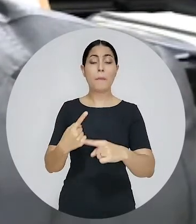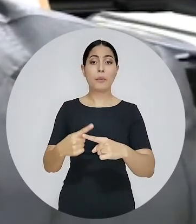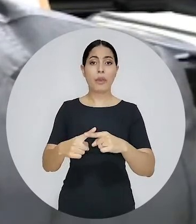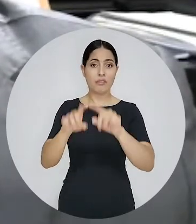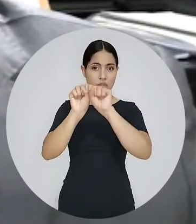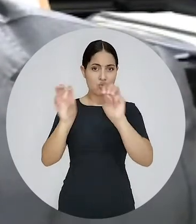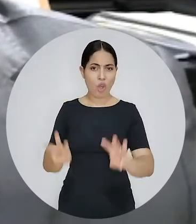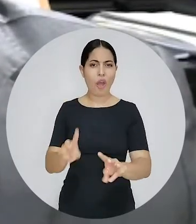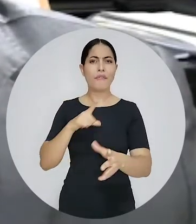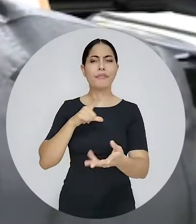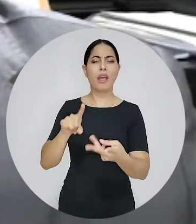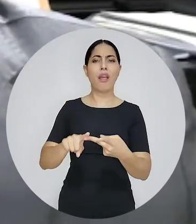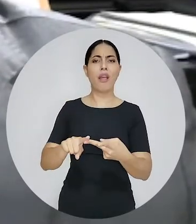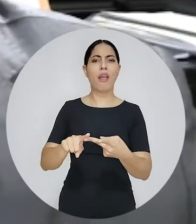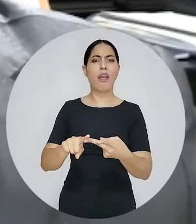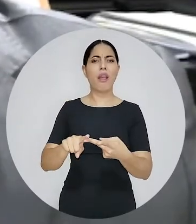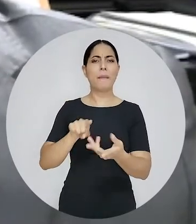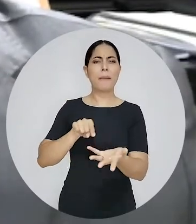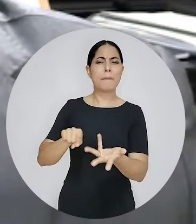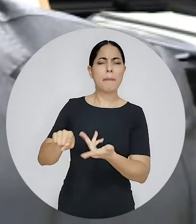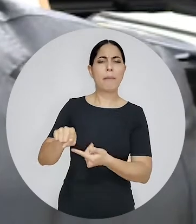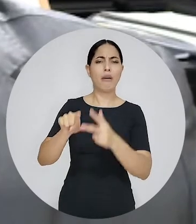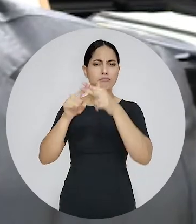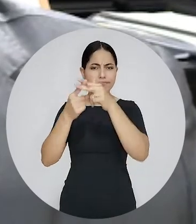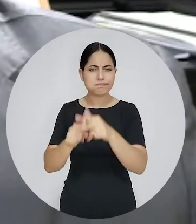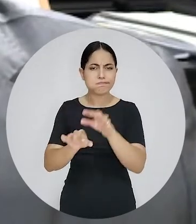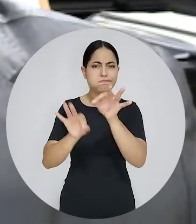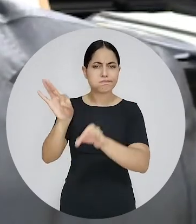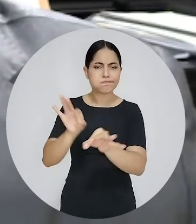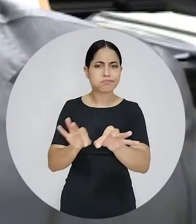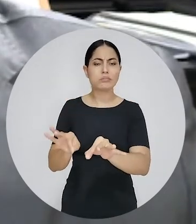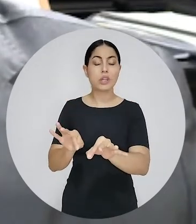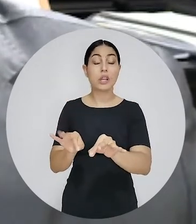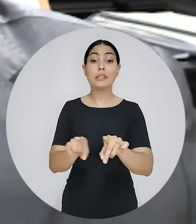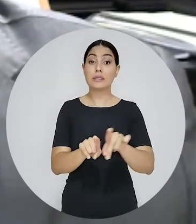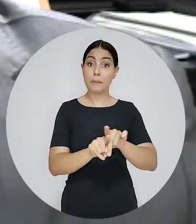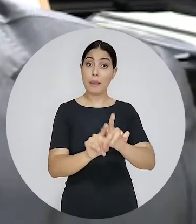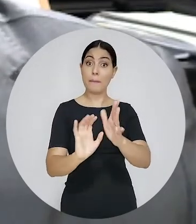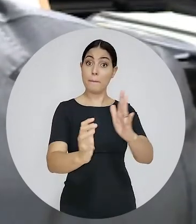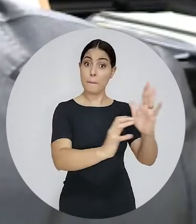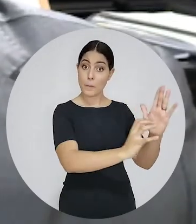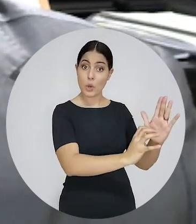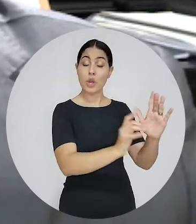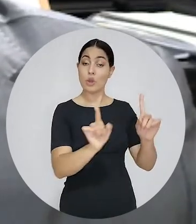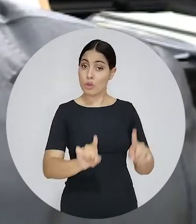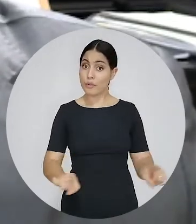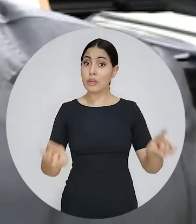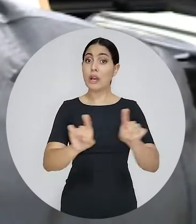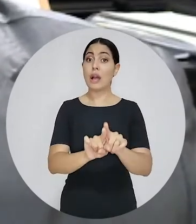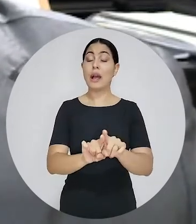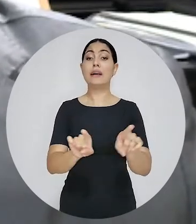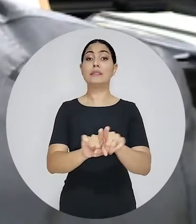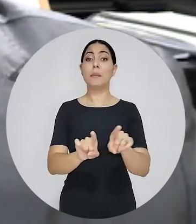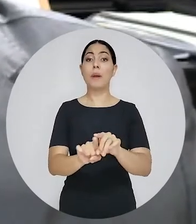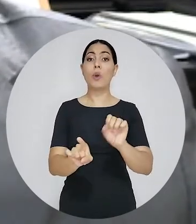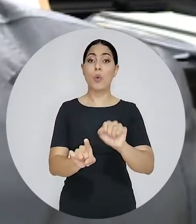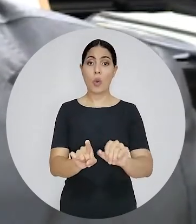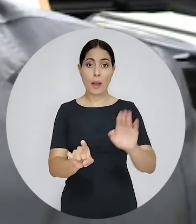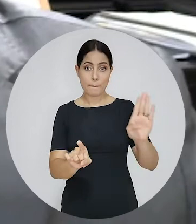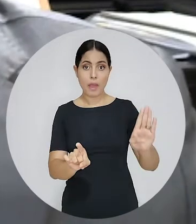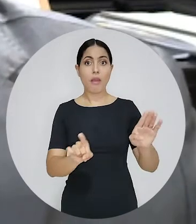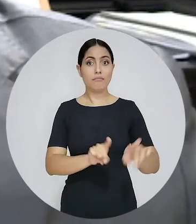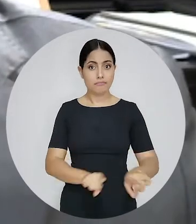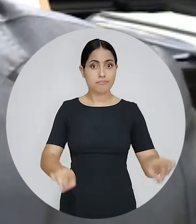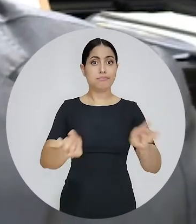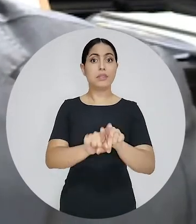na implantação dos softwares, dos equipamentos, franqueado a todos os partidos políticos, franqueado ao Ministério Público, franqueado à Ordem